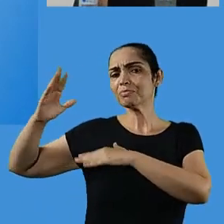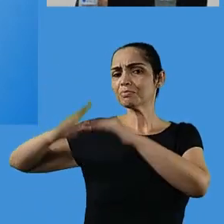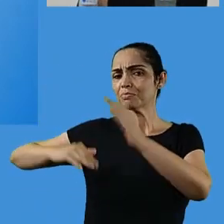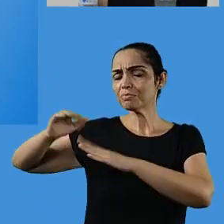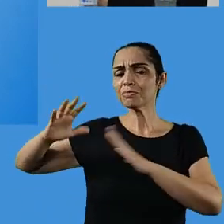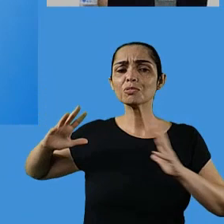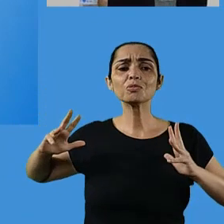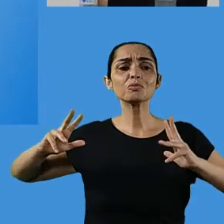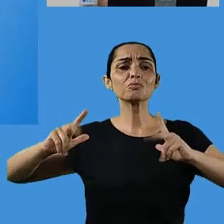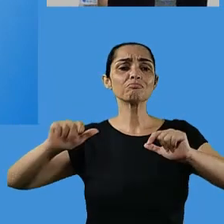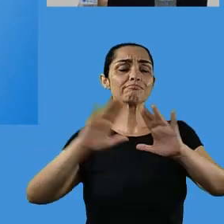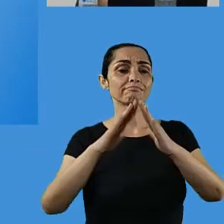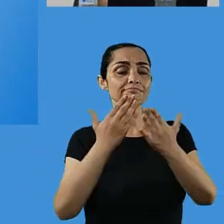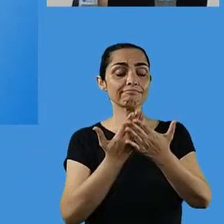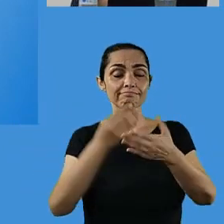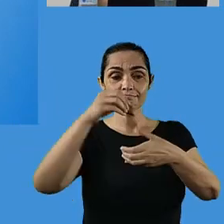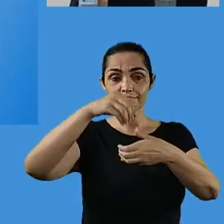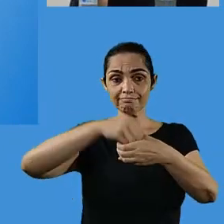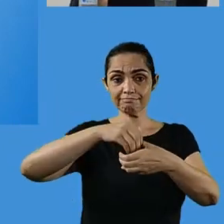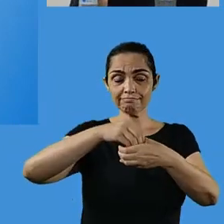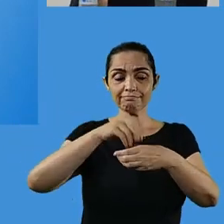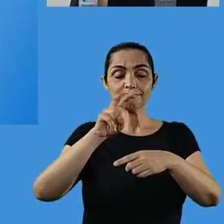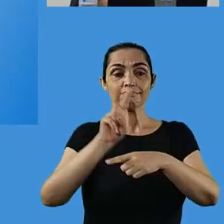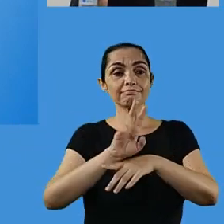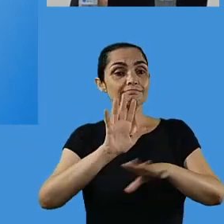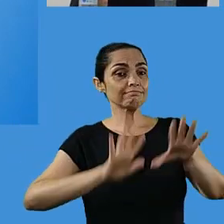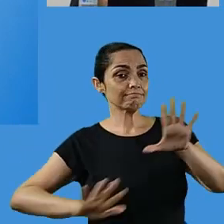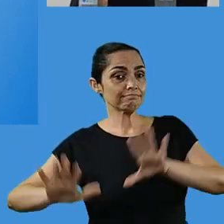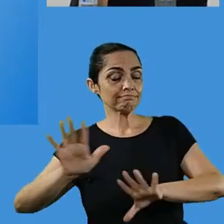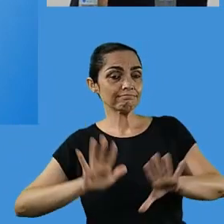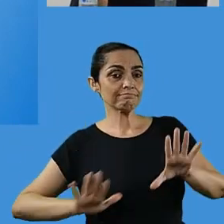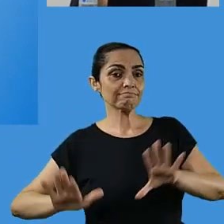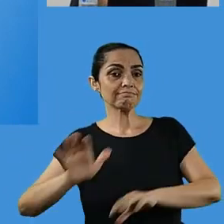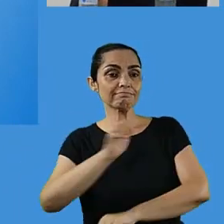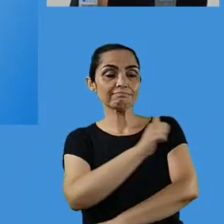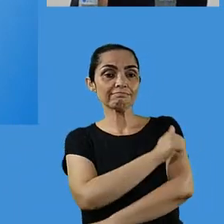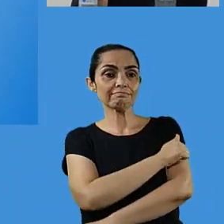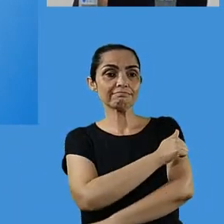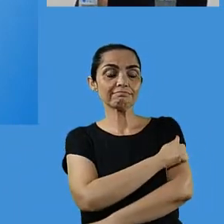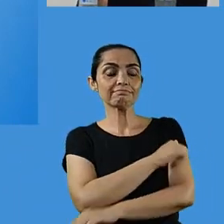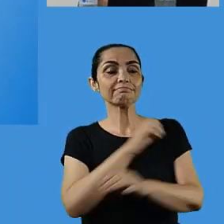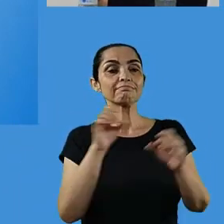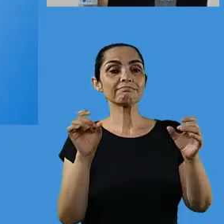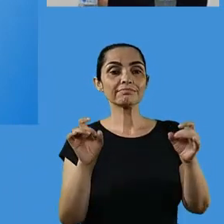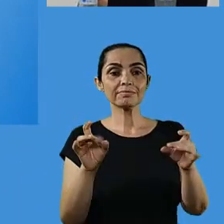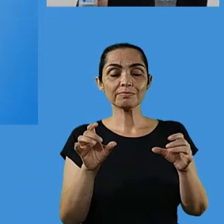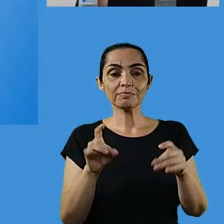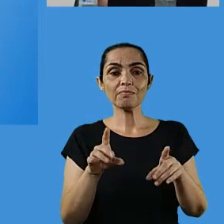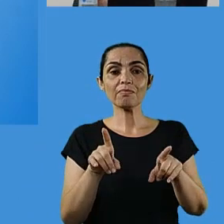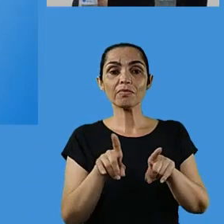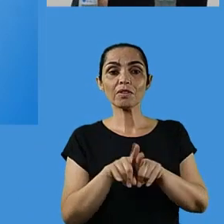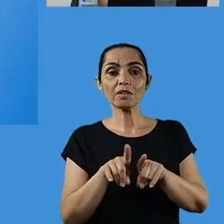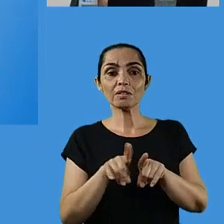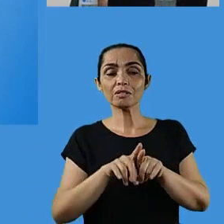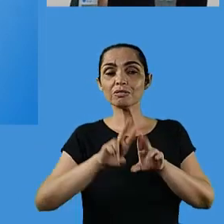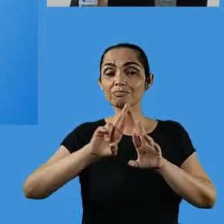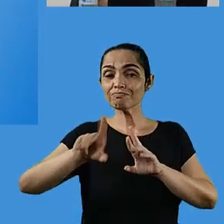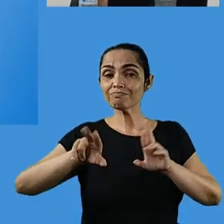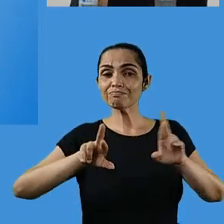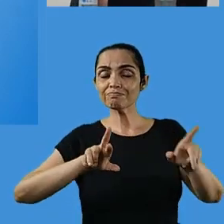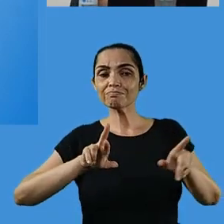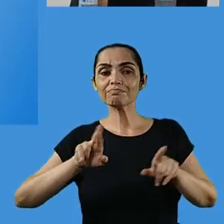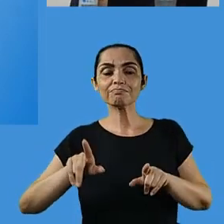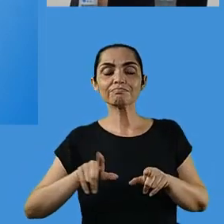unidade escolar, o cuidado com os alunos especiais, assim como com os alunos neurotípicos. Ok?